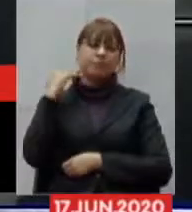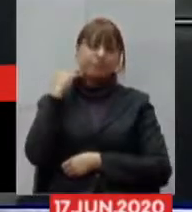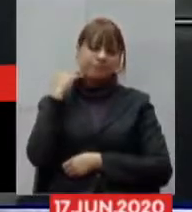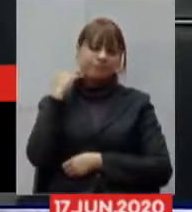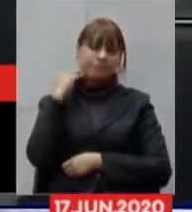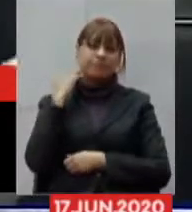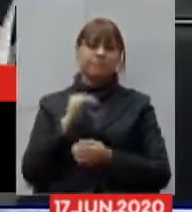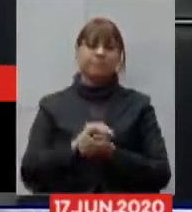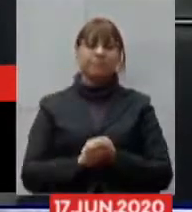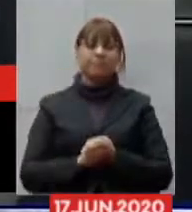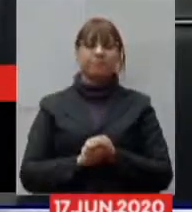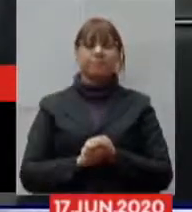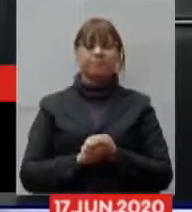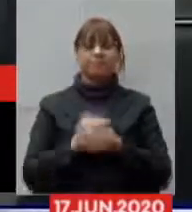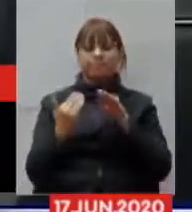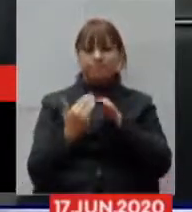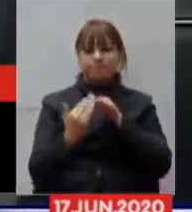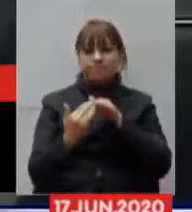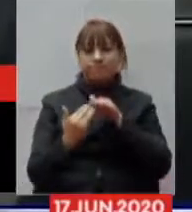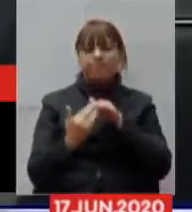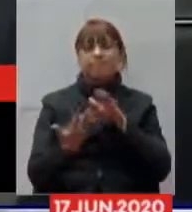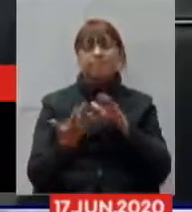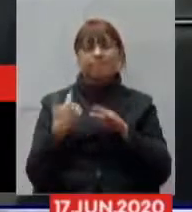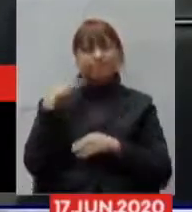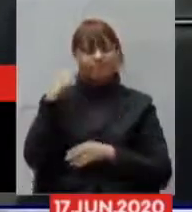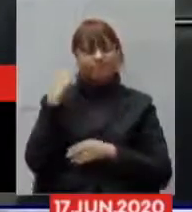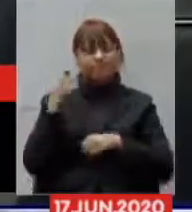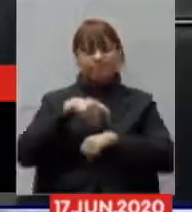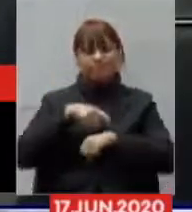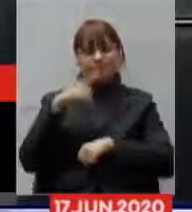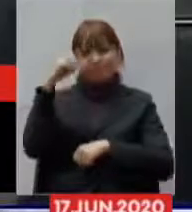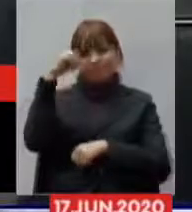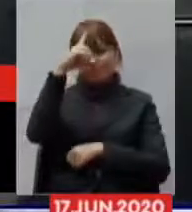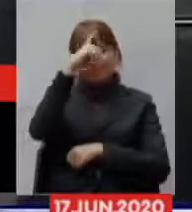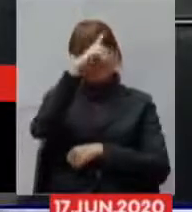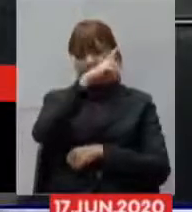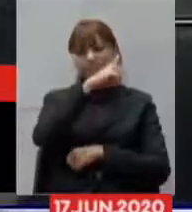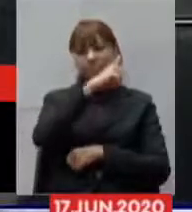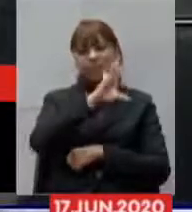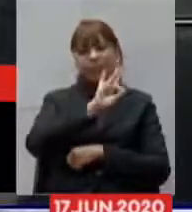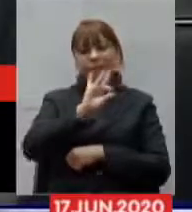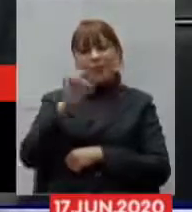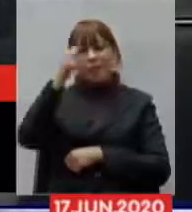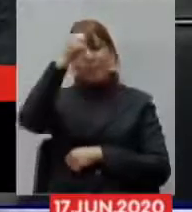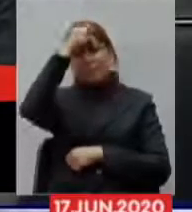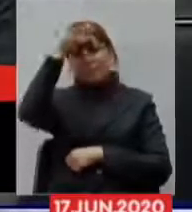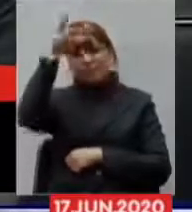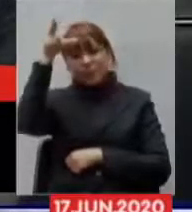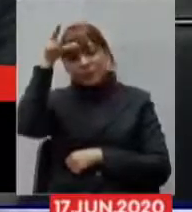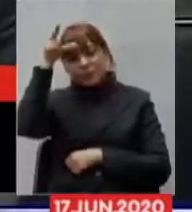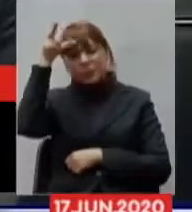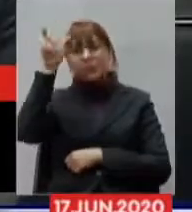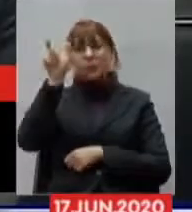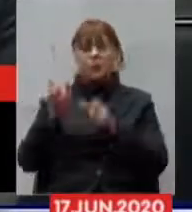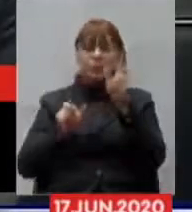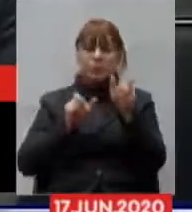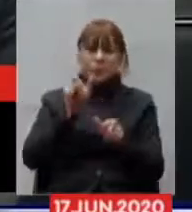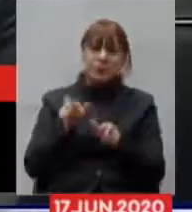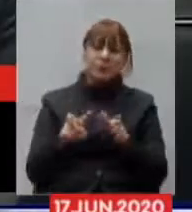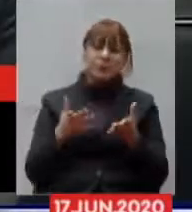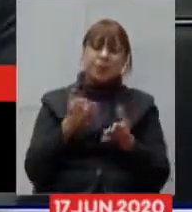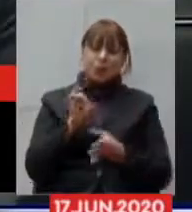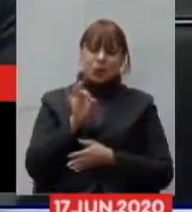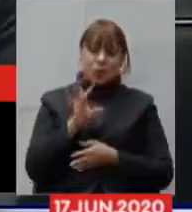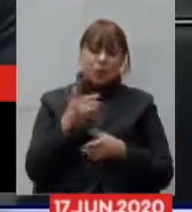vossa excelência, porque sei do momento difícil porque passam os prefeitos e as prefeituras, não só com a crise